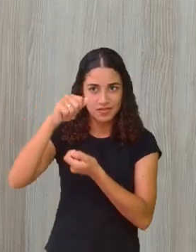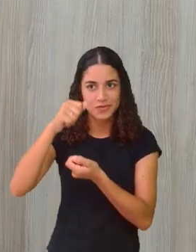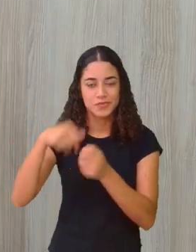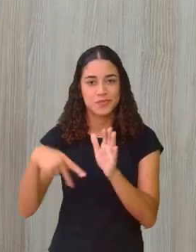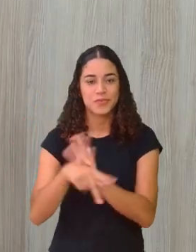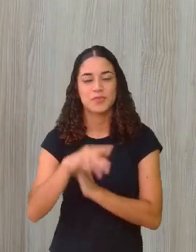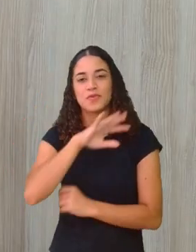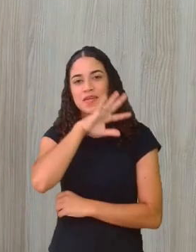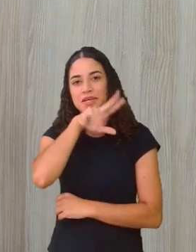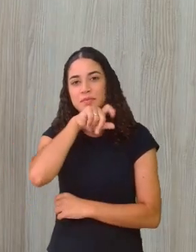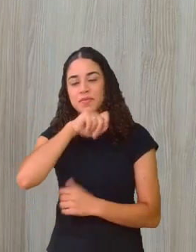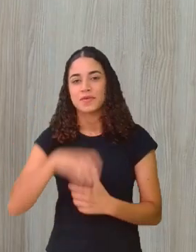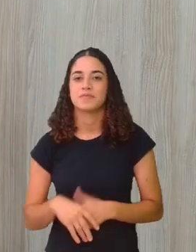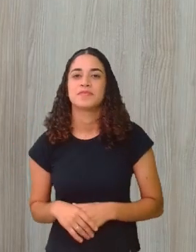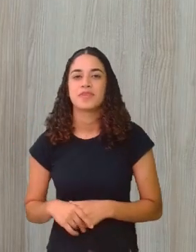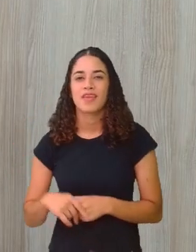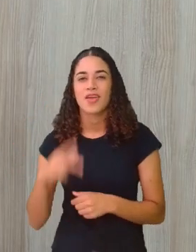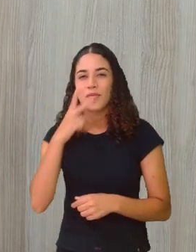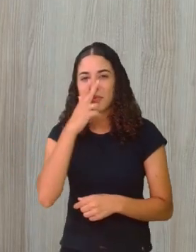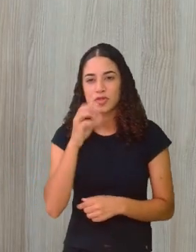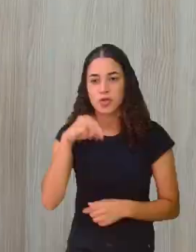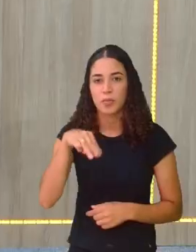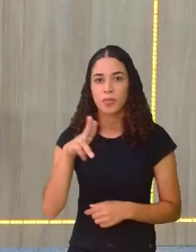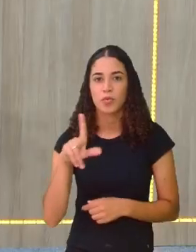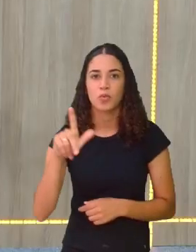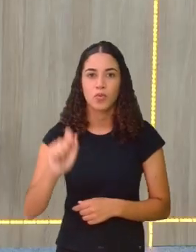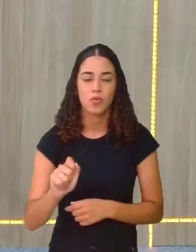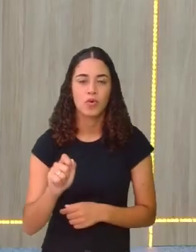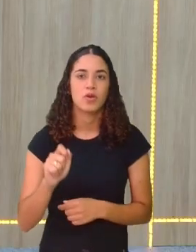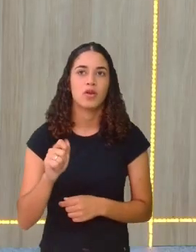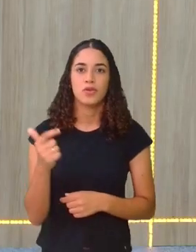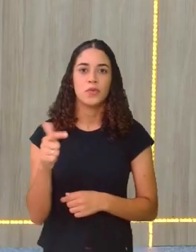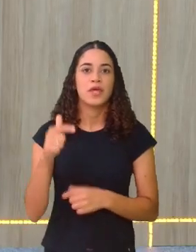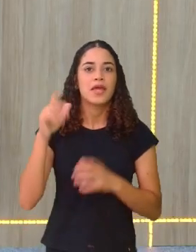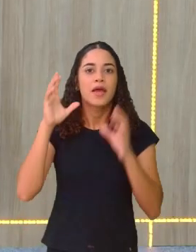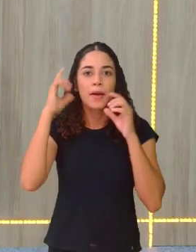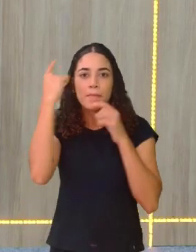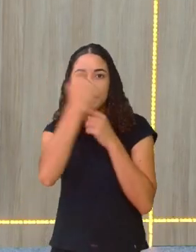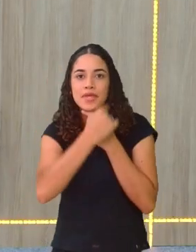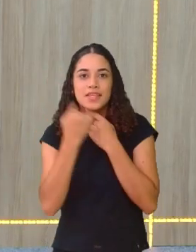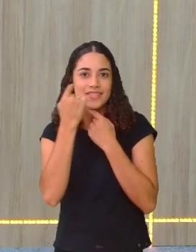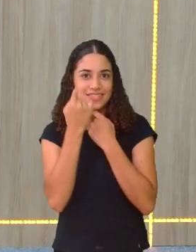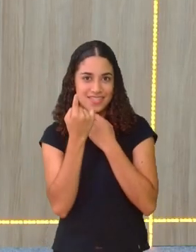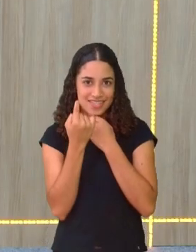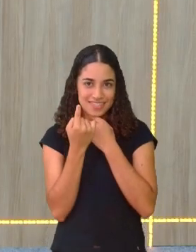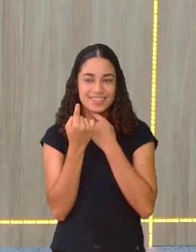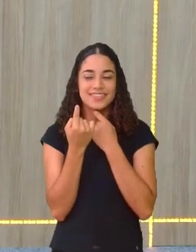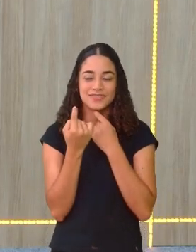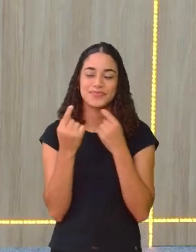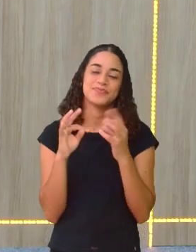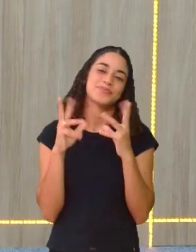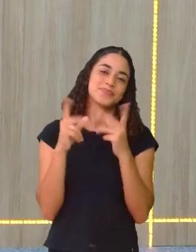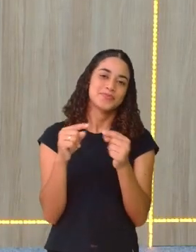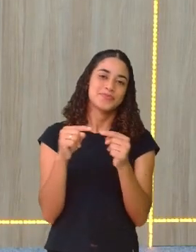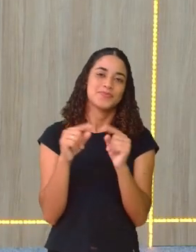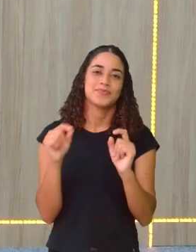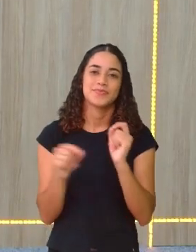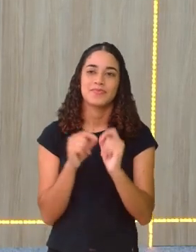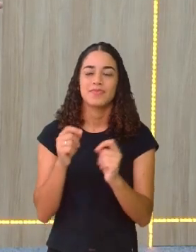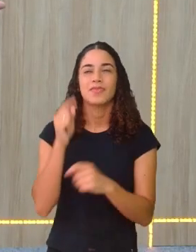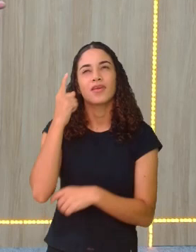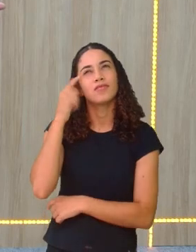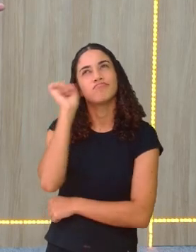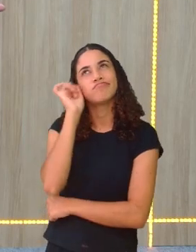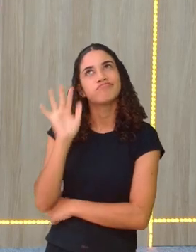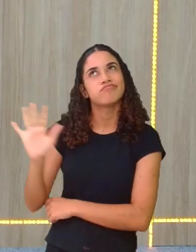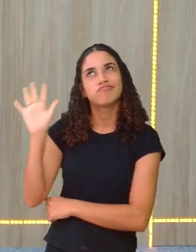assim, Parecido com sem cabeça, O lobisomem, né? lobisomem, Então, tem esse... Que tem a ver com o quê? Com o imaginário